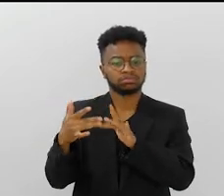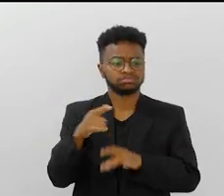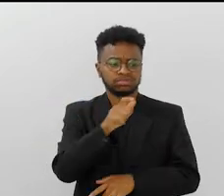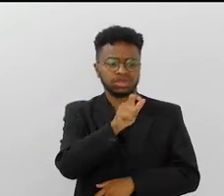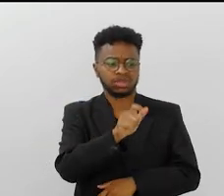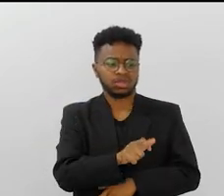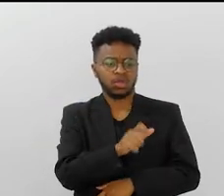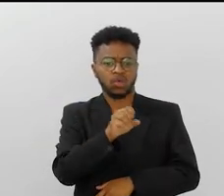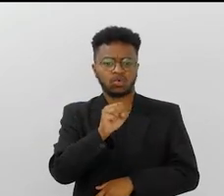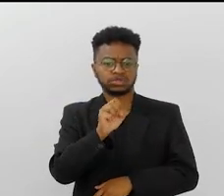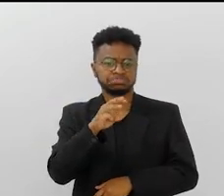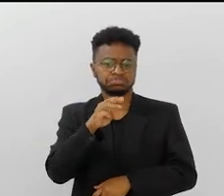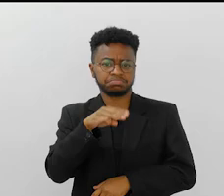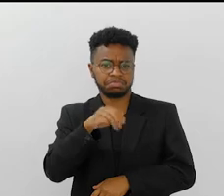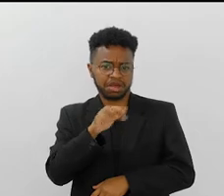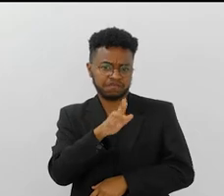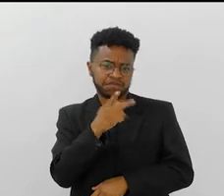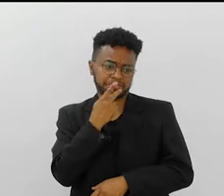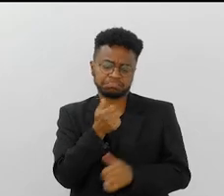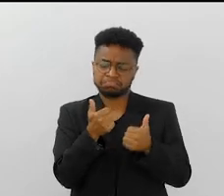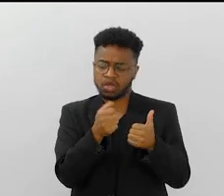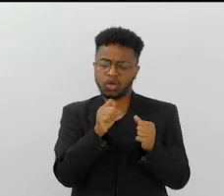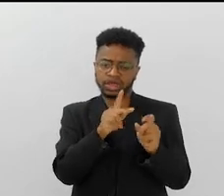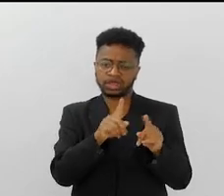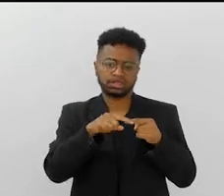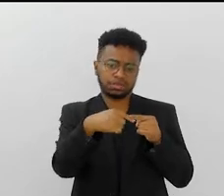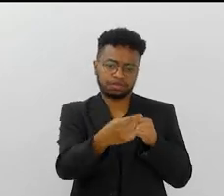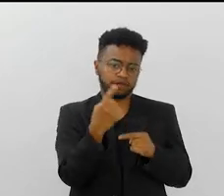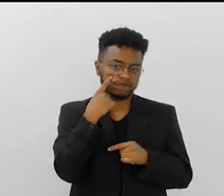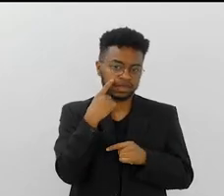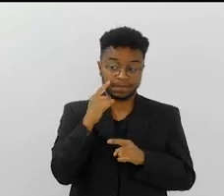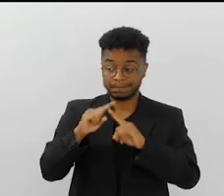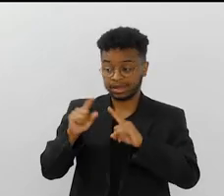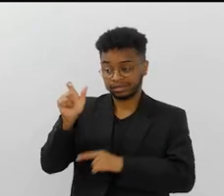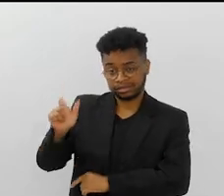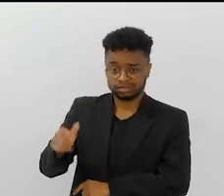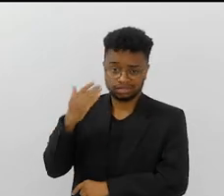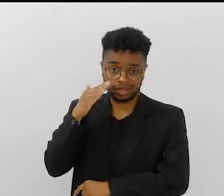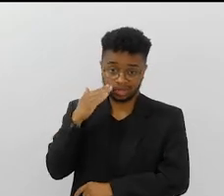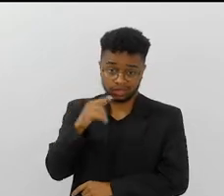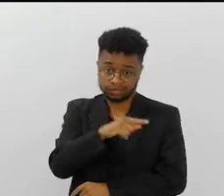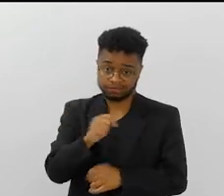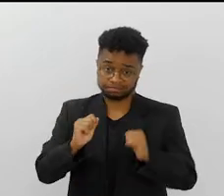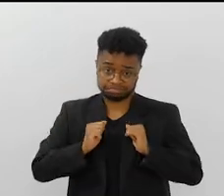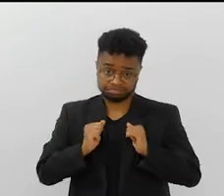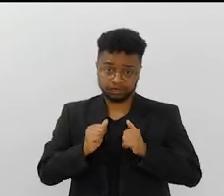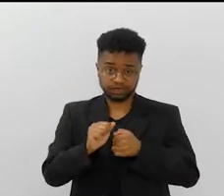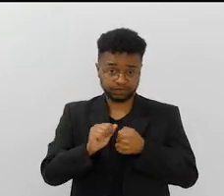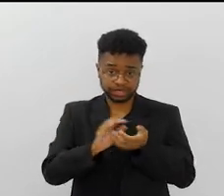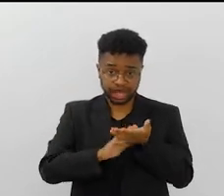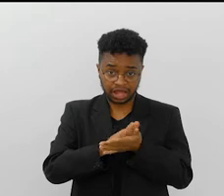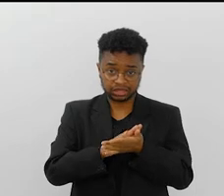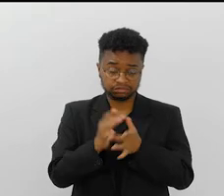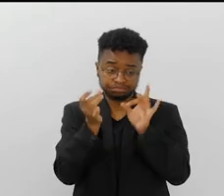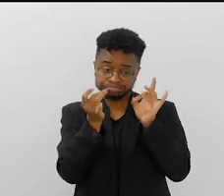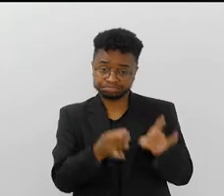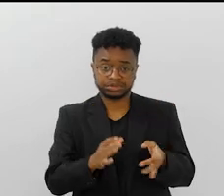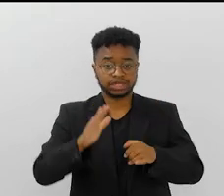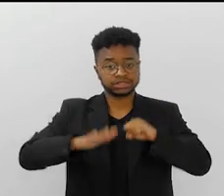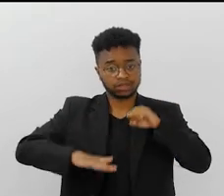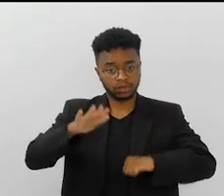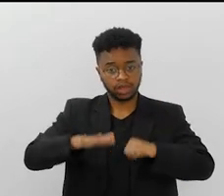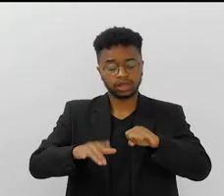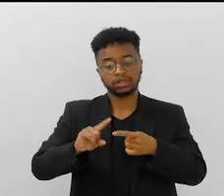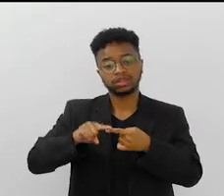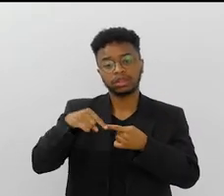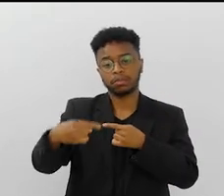Osmar ouve aquilo e, tá bom, vamos ver. Depois a gente vê e tudo, o João entendeu que não ia acontecer nada e saiu do Salgueiro.